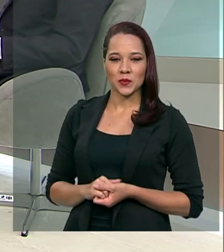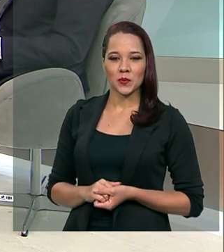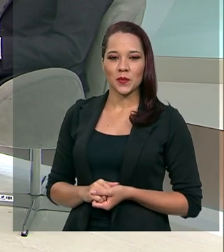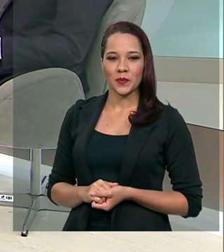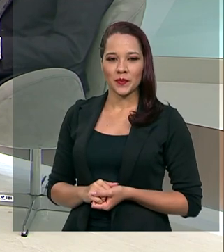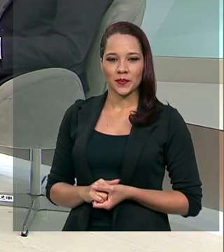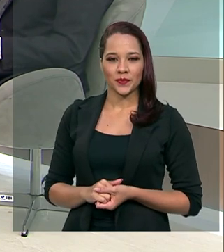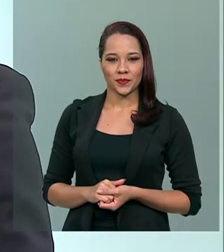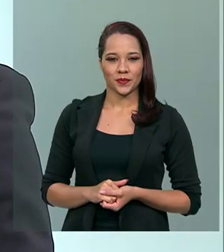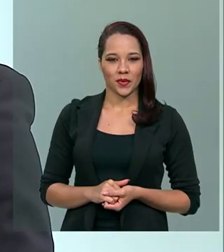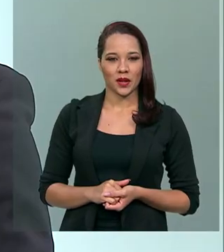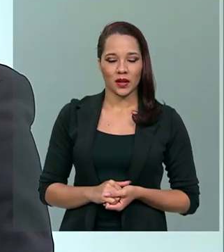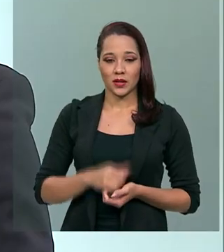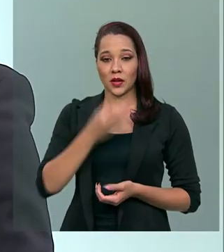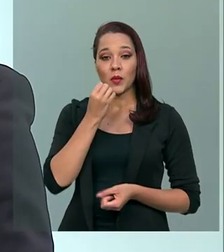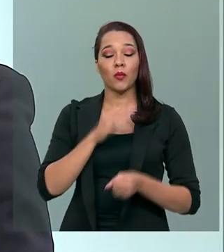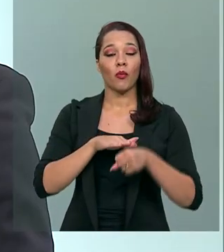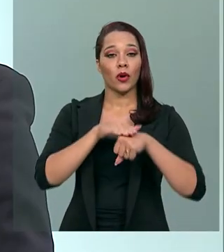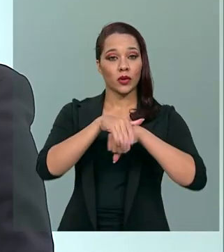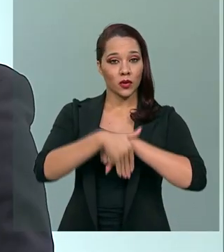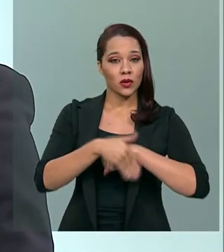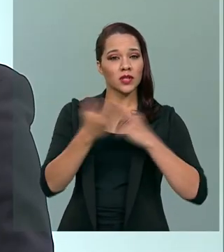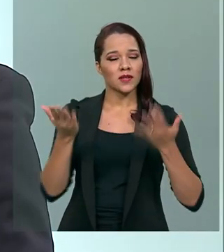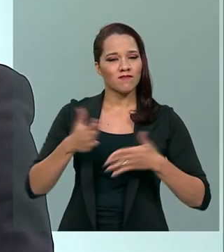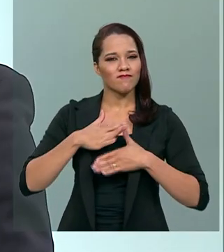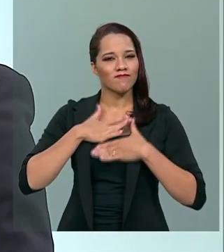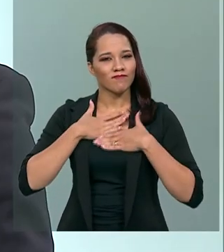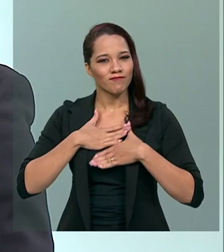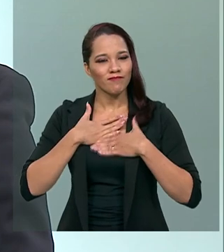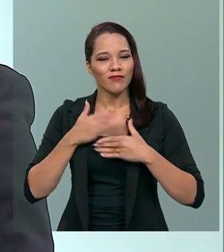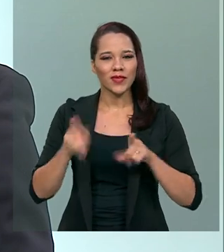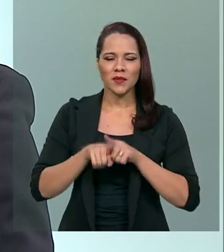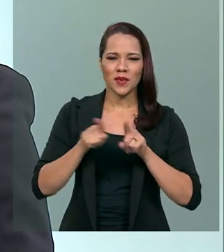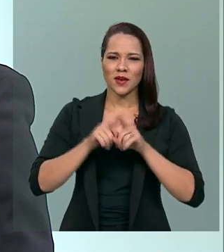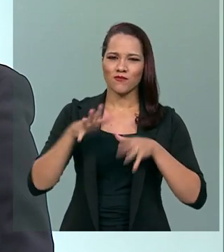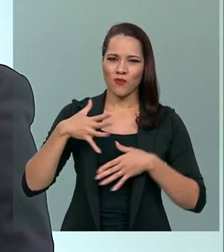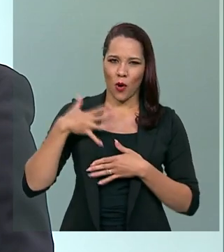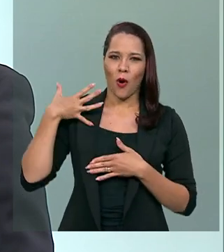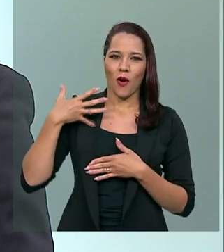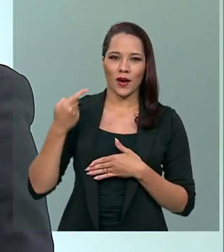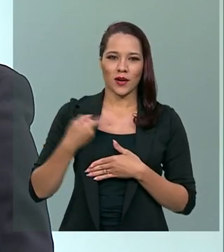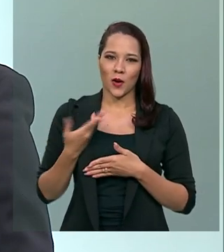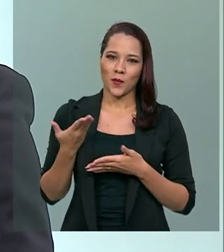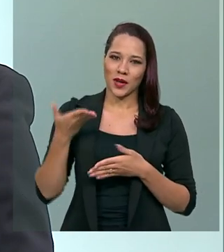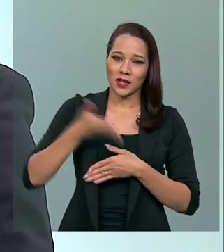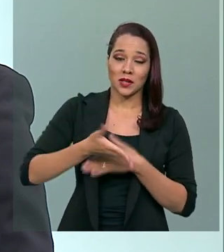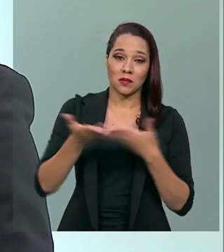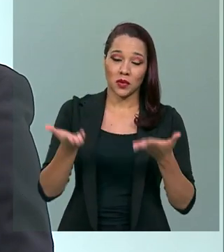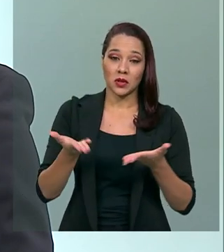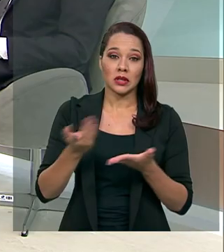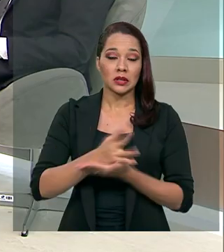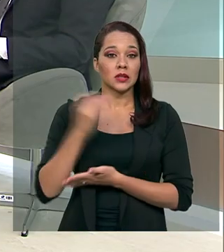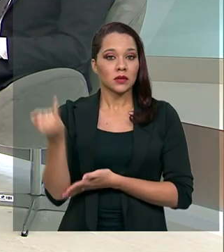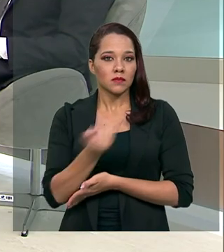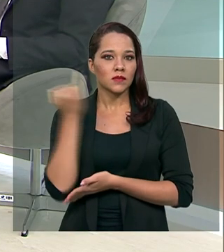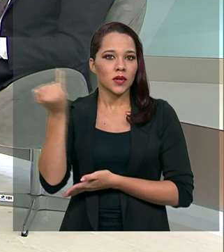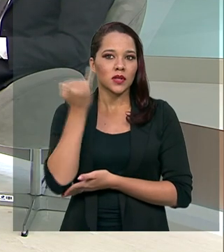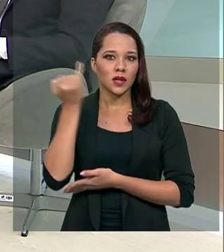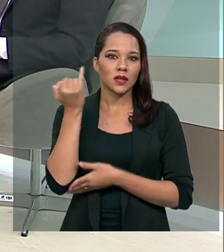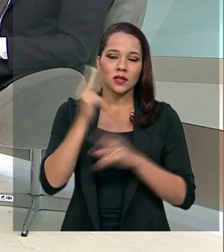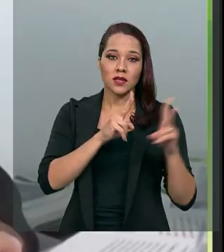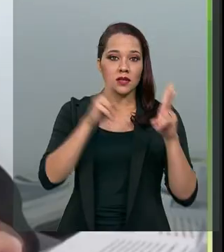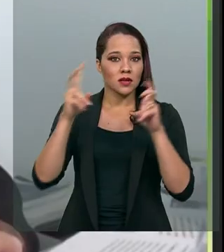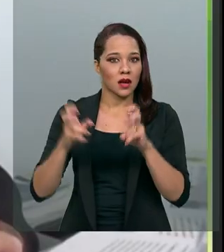Boa noite. É com muito prazer e com muita honra que participo desse seu importante programa que